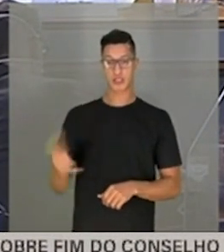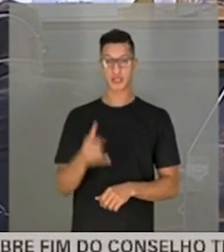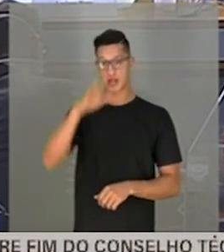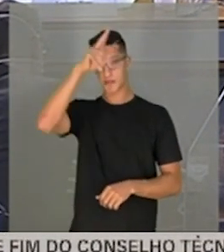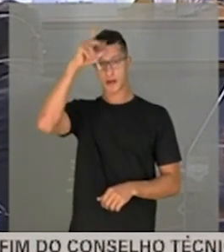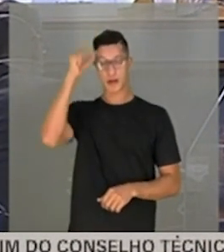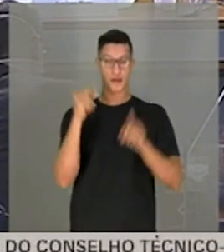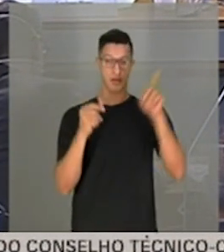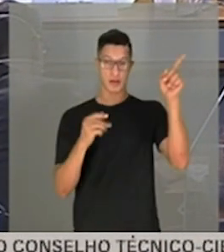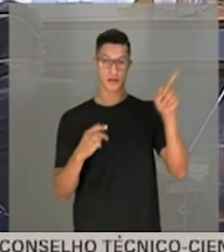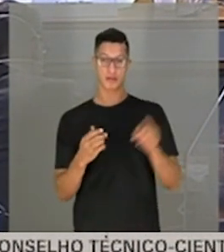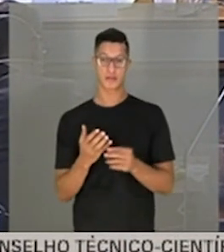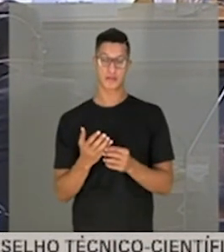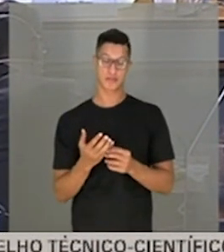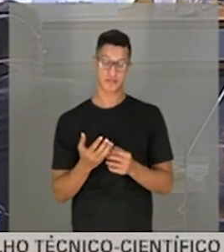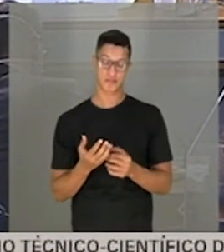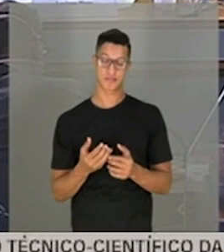Manaus.